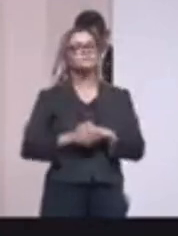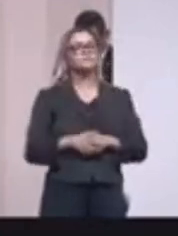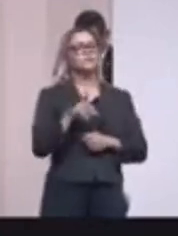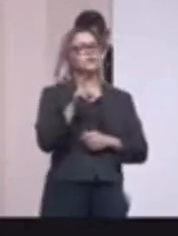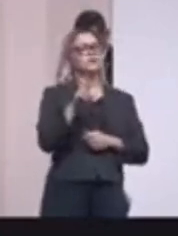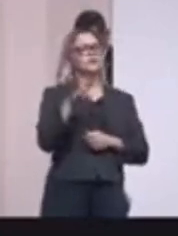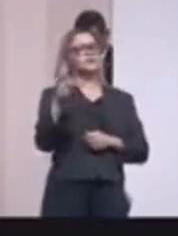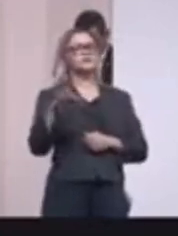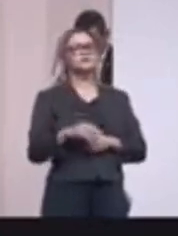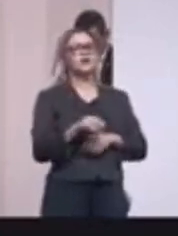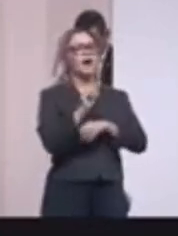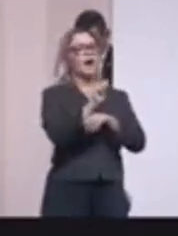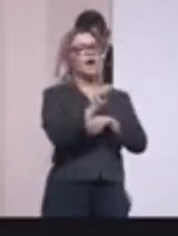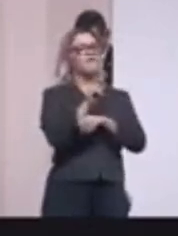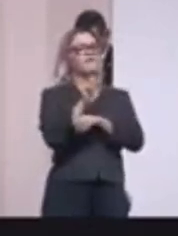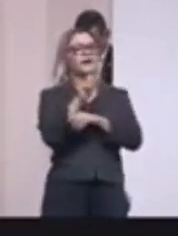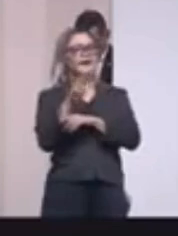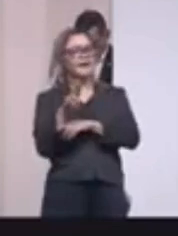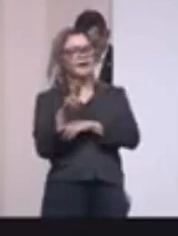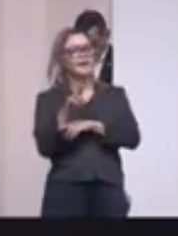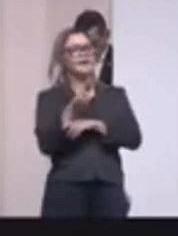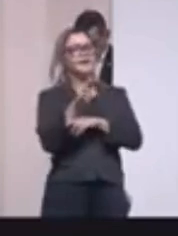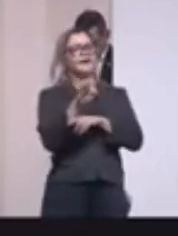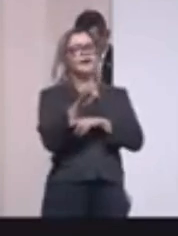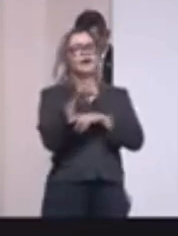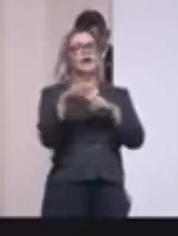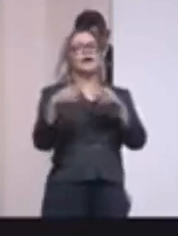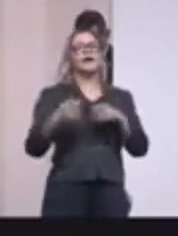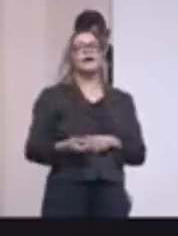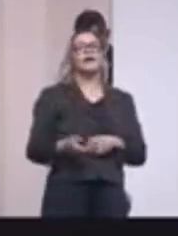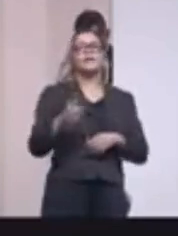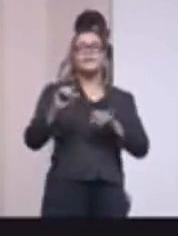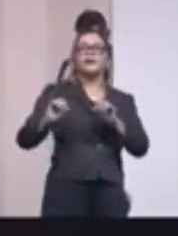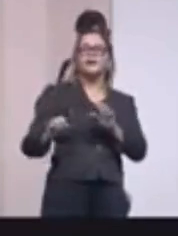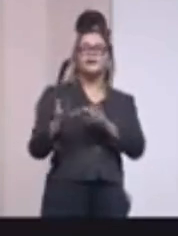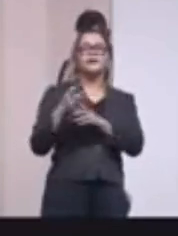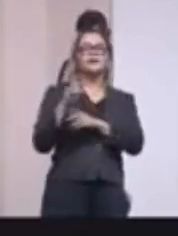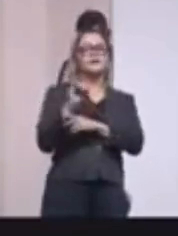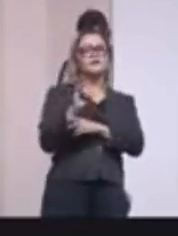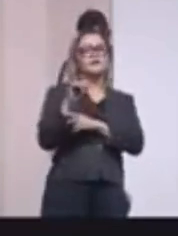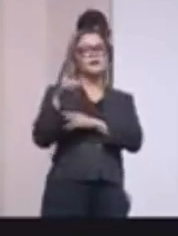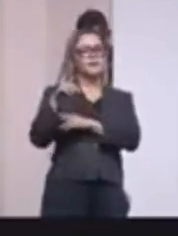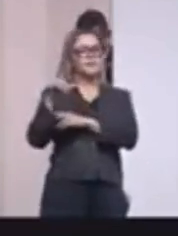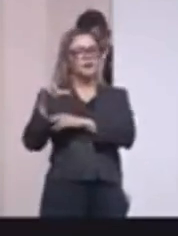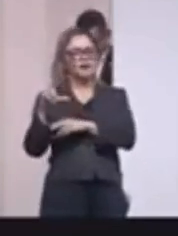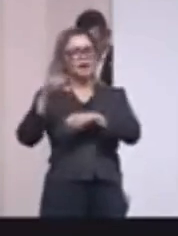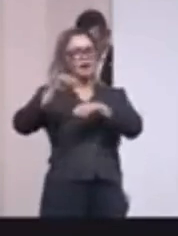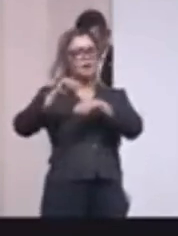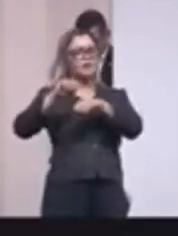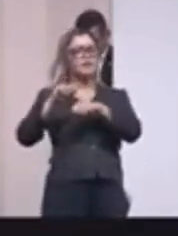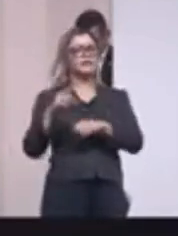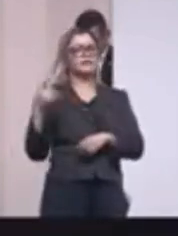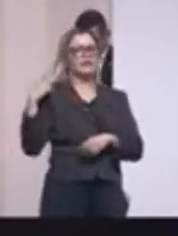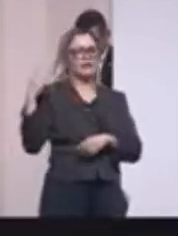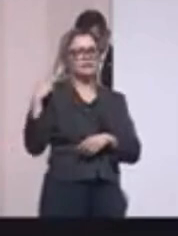Derrite esteve em Avaré, a terra lá do Meca, para inaugurar lá a IML, para inaugurar a Delegacia. E isso tem